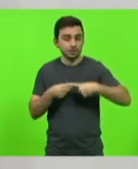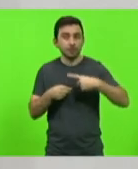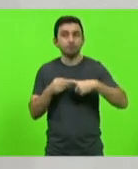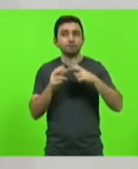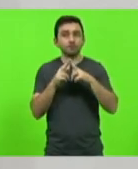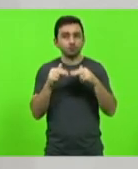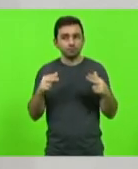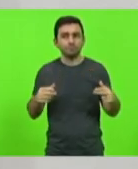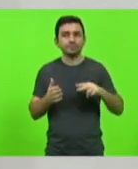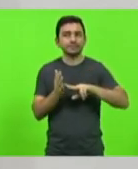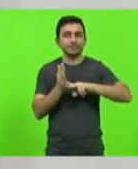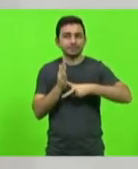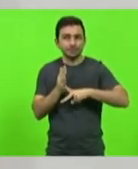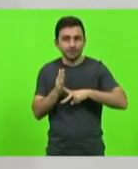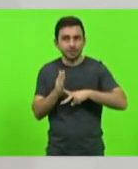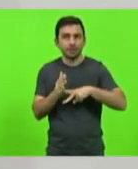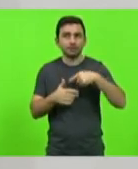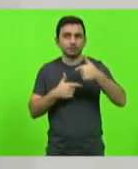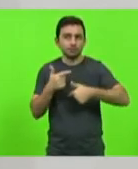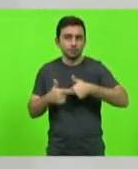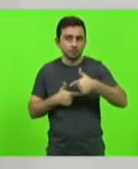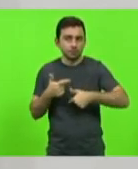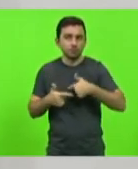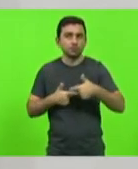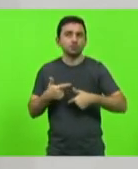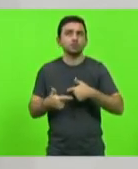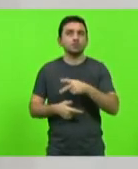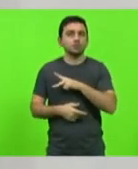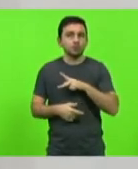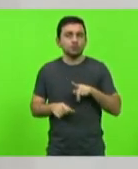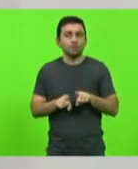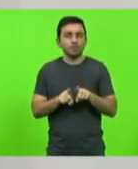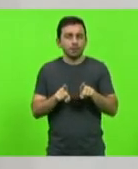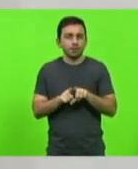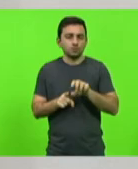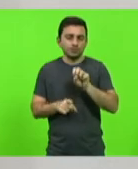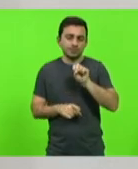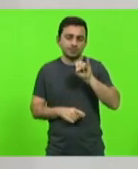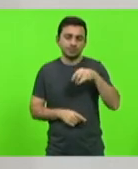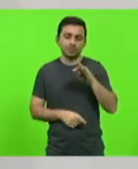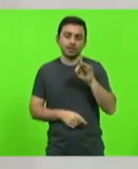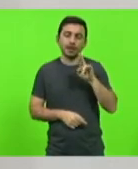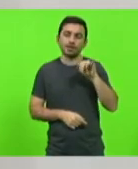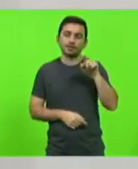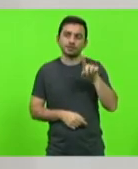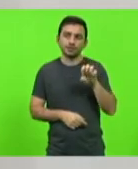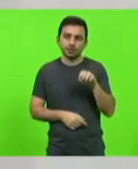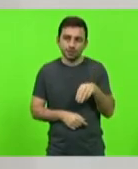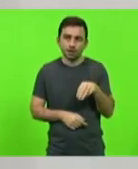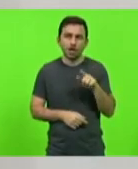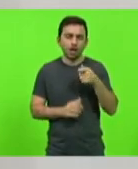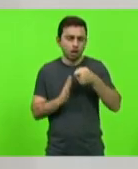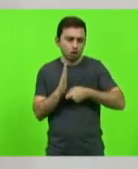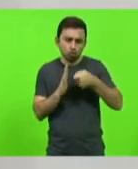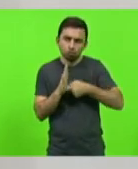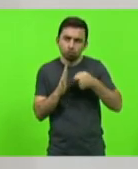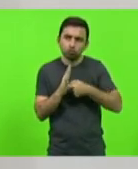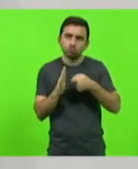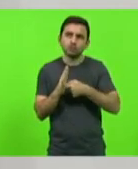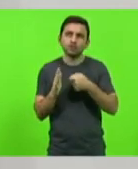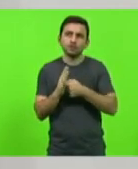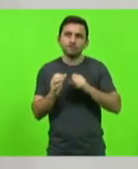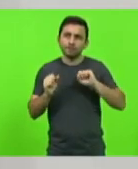Sindicato dos Trabalhadores do Serviço Público Municipal, Sintrazen também, pela luta que tem feito em defesa da